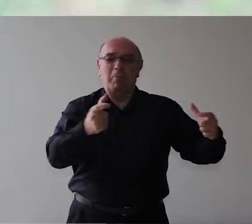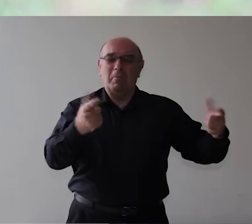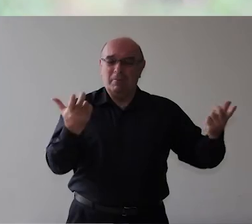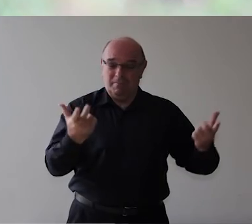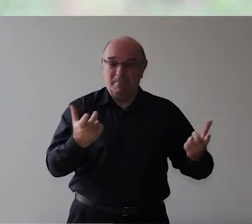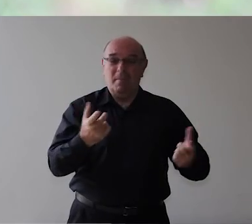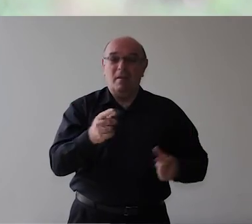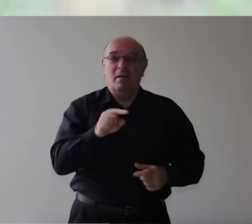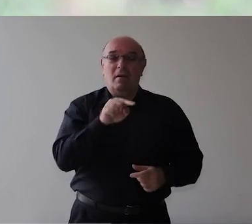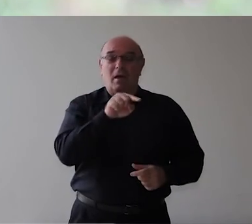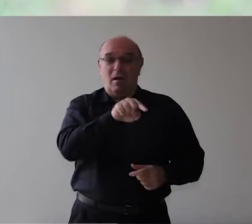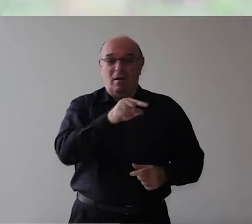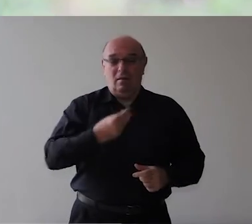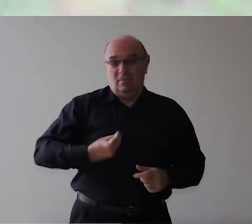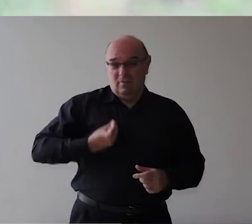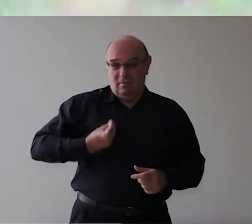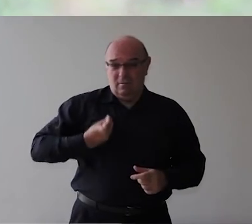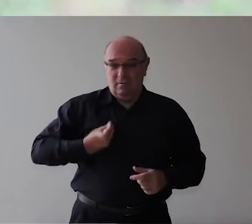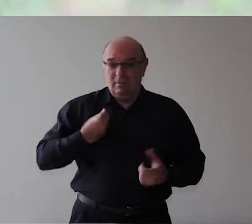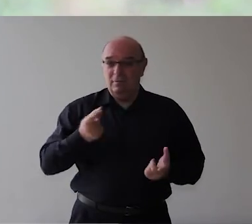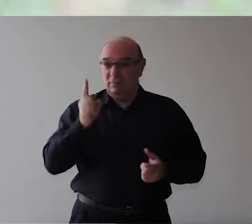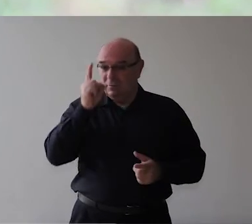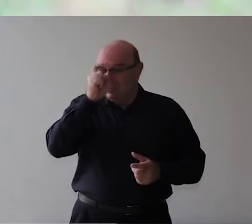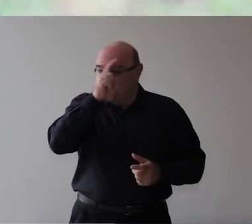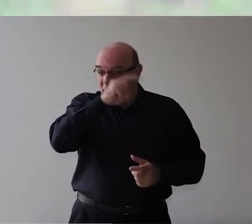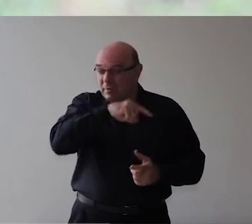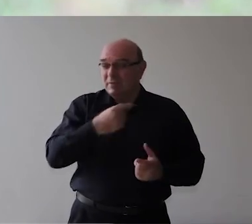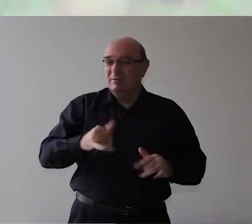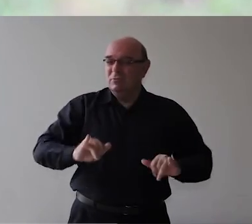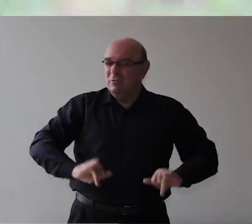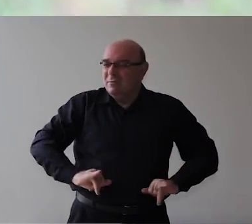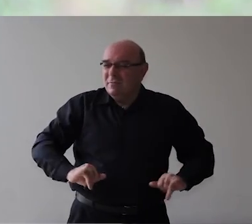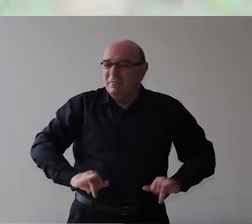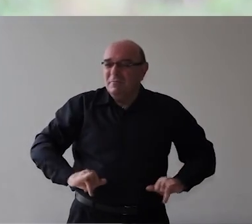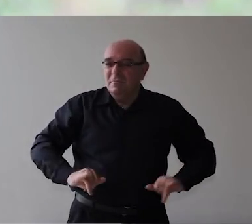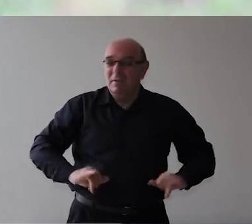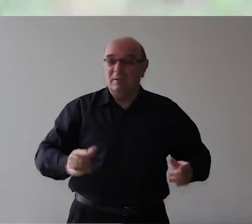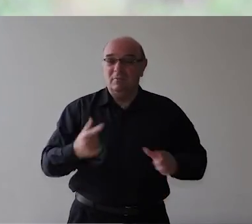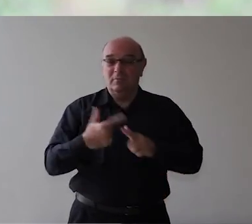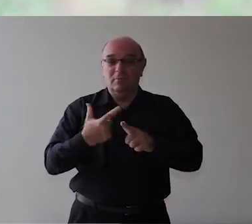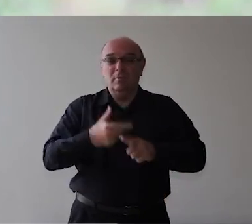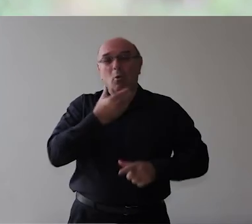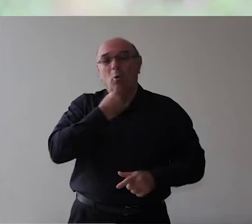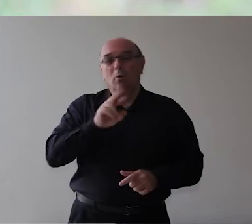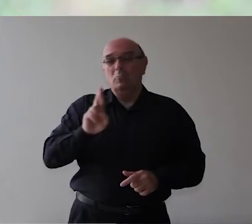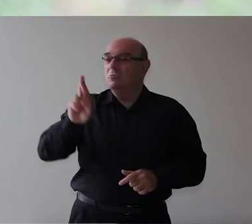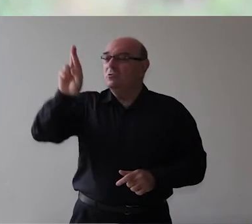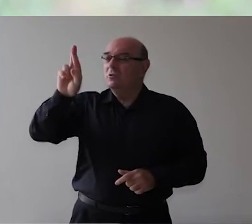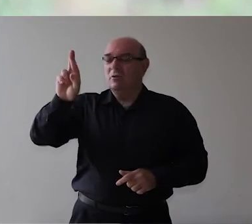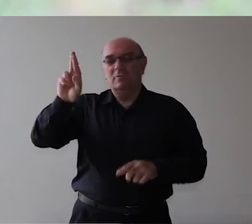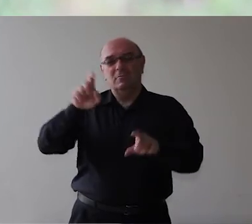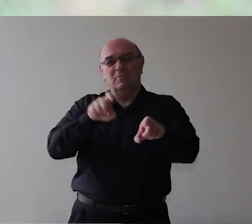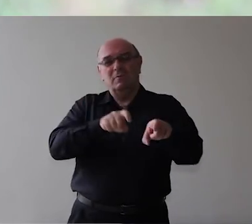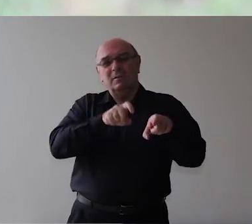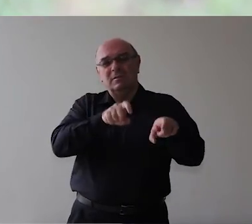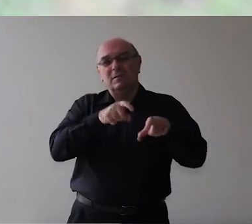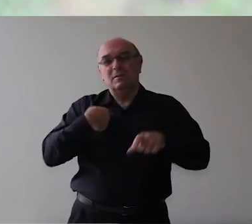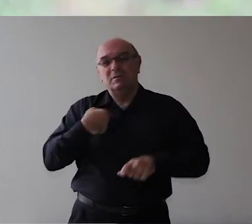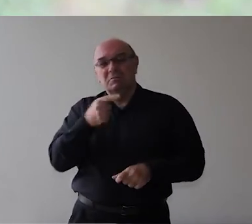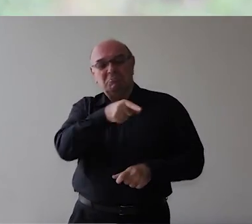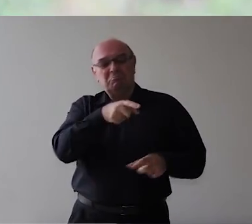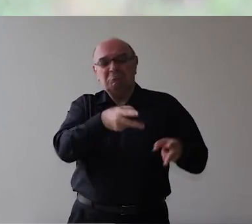Eles vivendo, acompanhando Aquela dificuldade Da exploração forte Que os fazendeiros tinham sobre eles